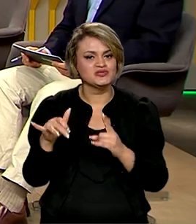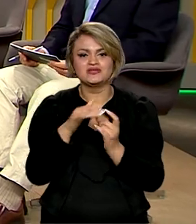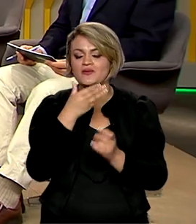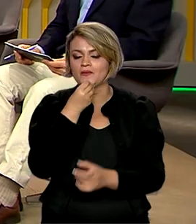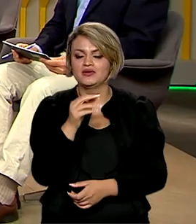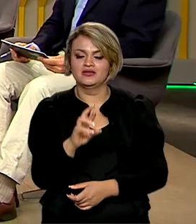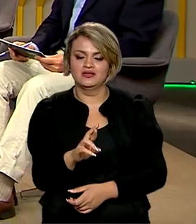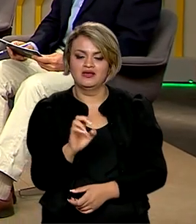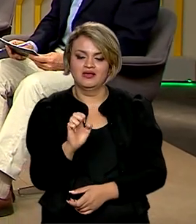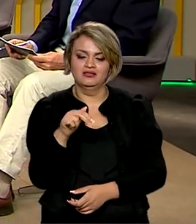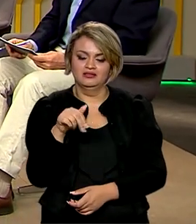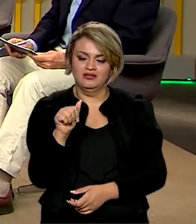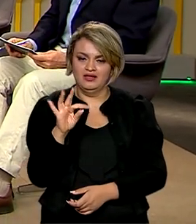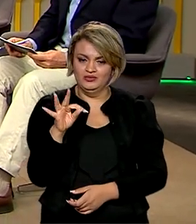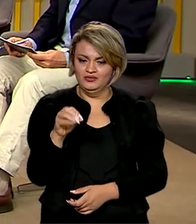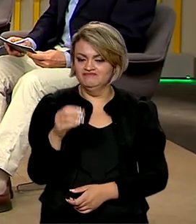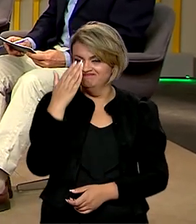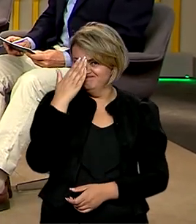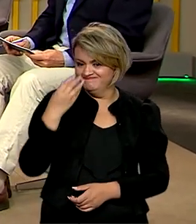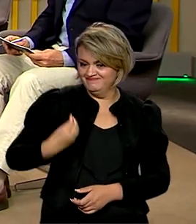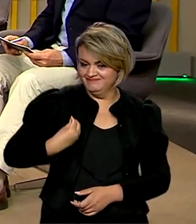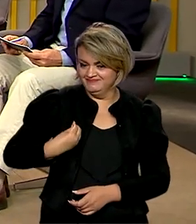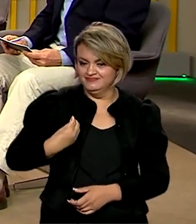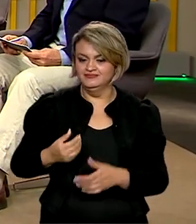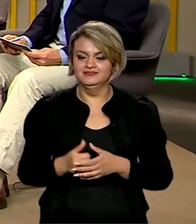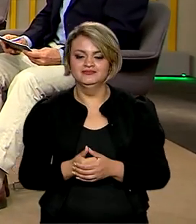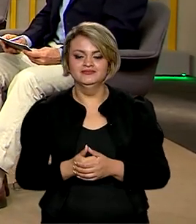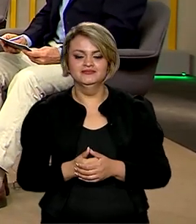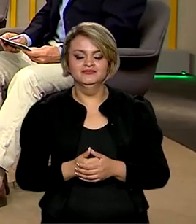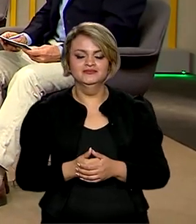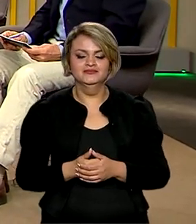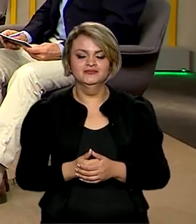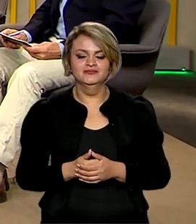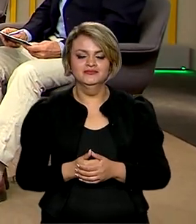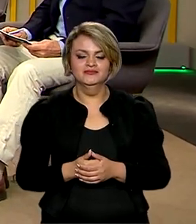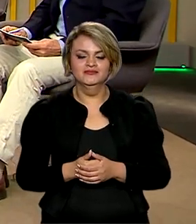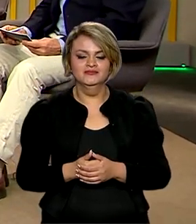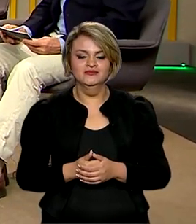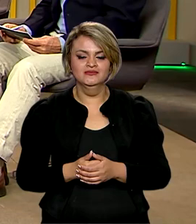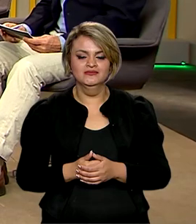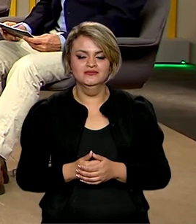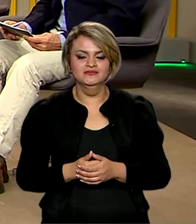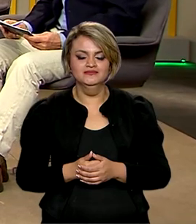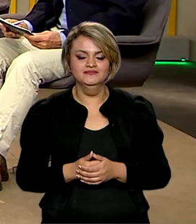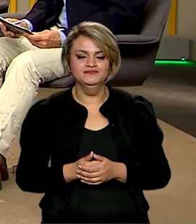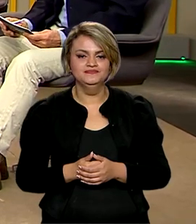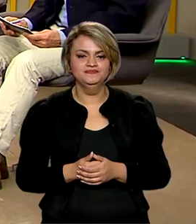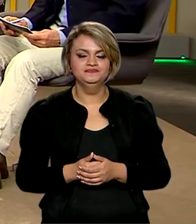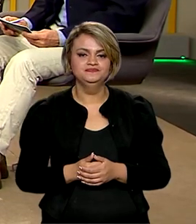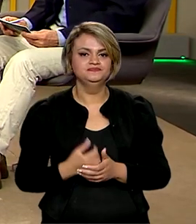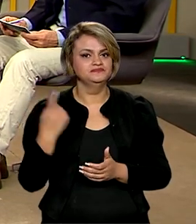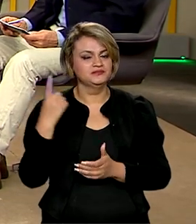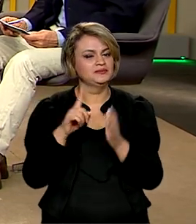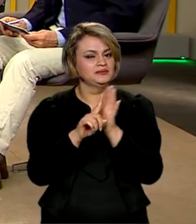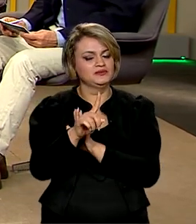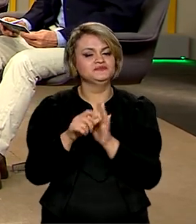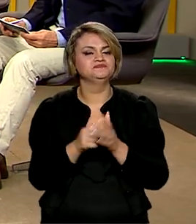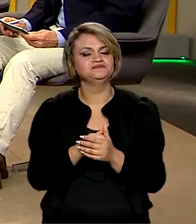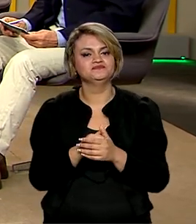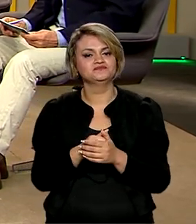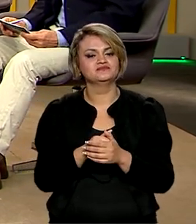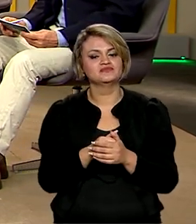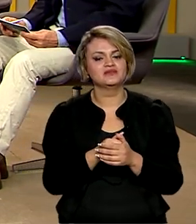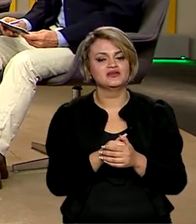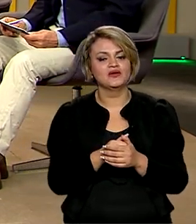Renato Simões. Muito obrigada pela sua presença, secretário. Bom, eu já começo perguntando sobre